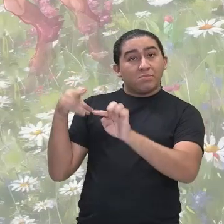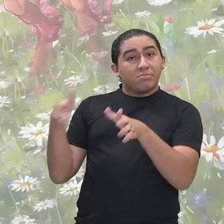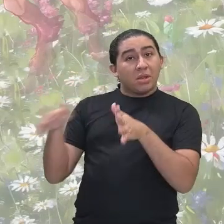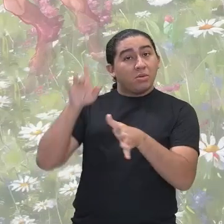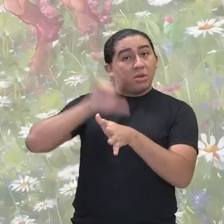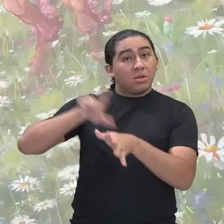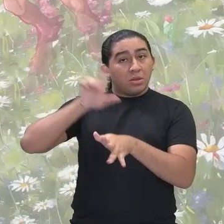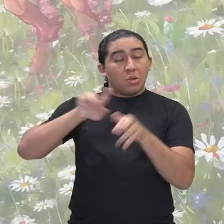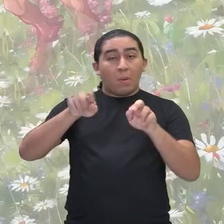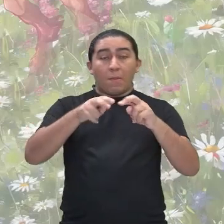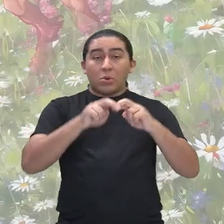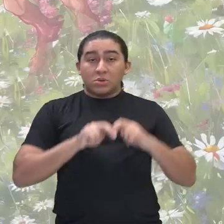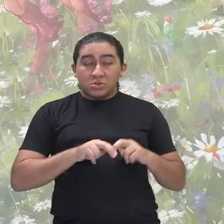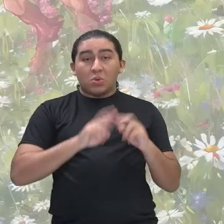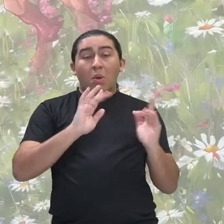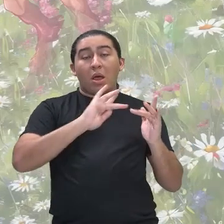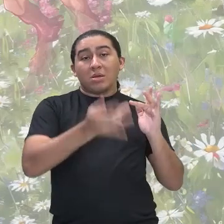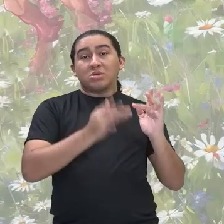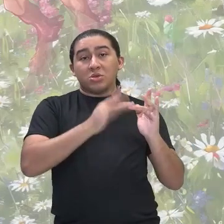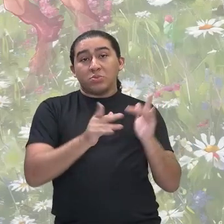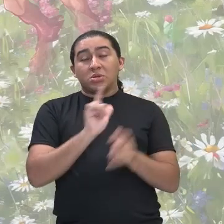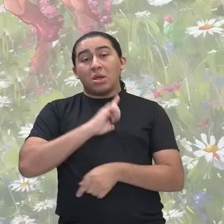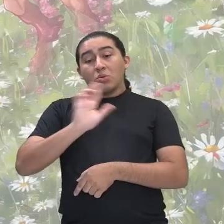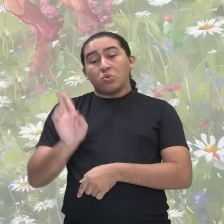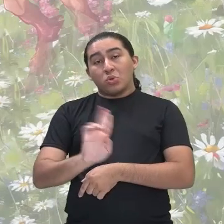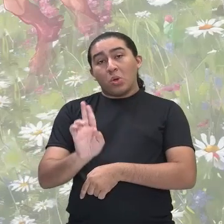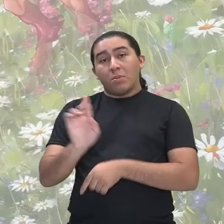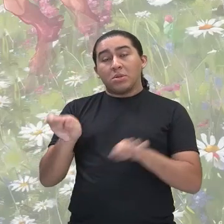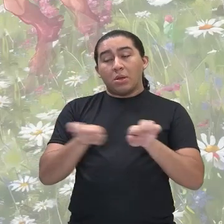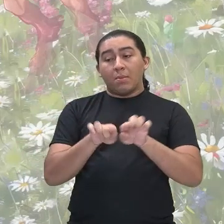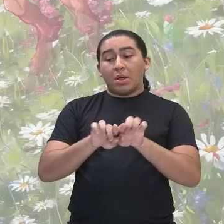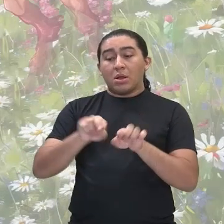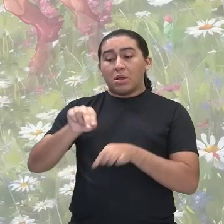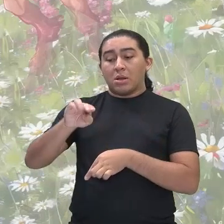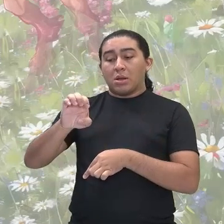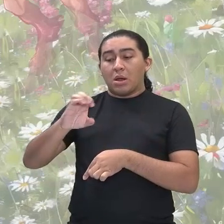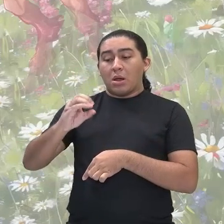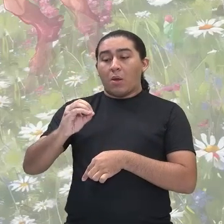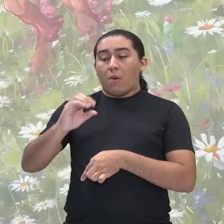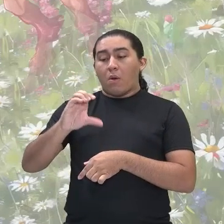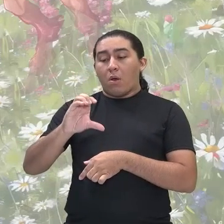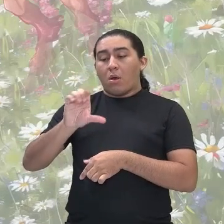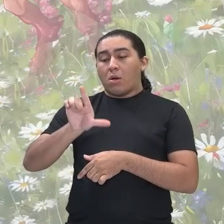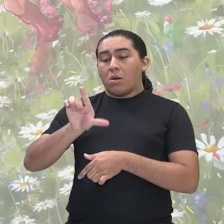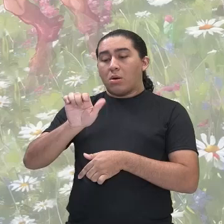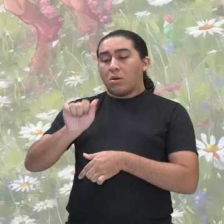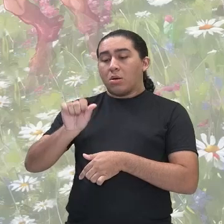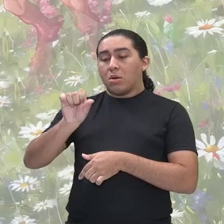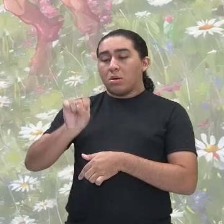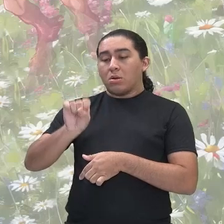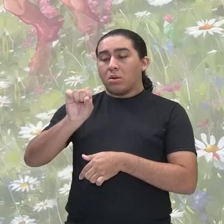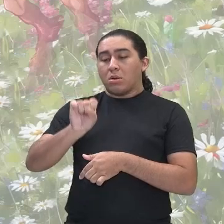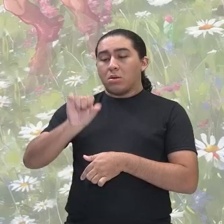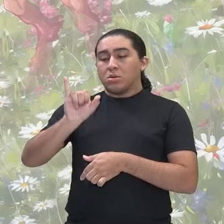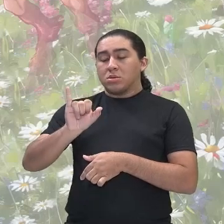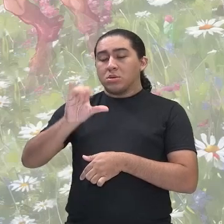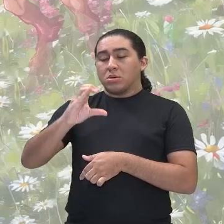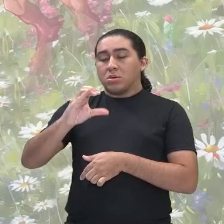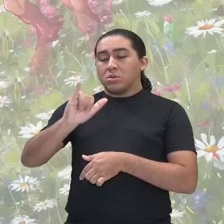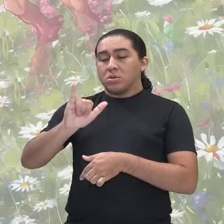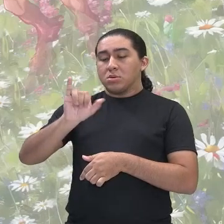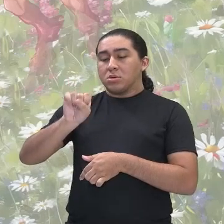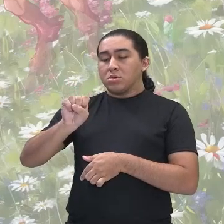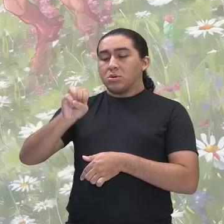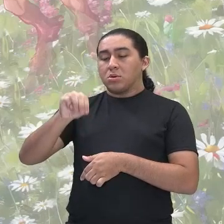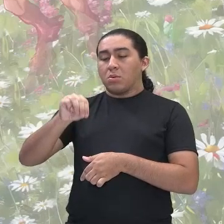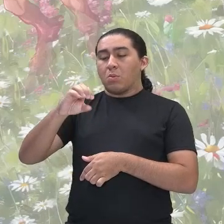arcadismo é também conhecido como neoclassicismo. Ele busca, ele resgata muitas características da